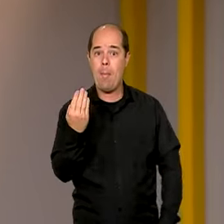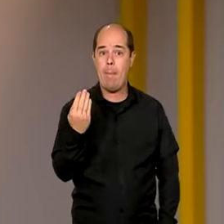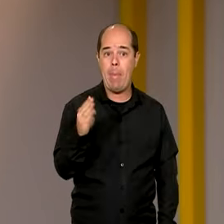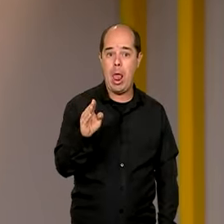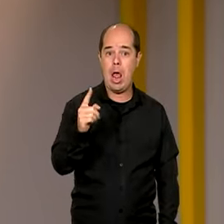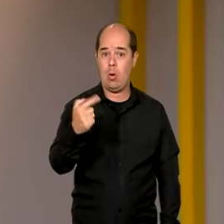2026.